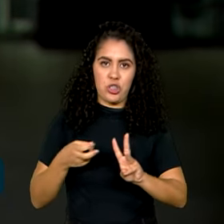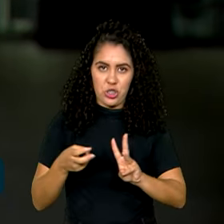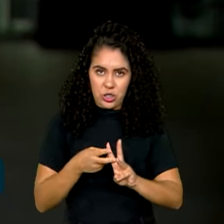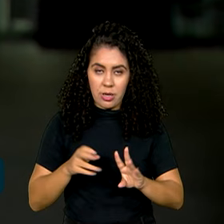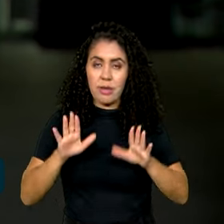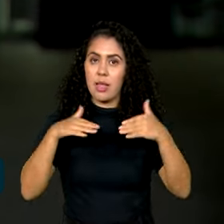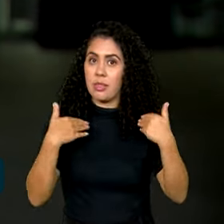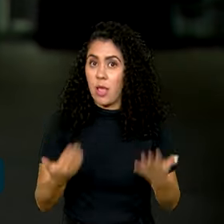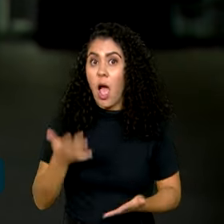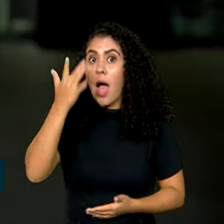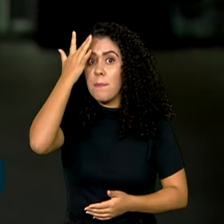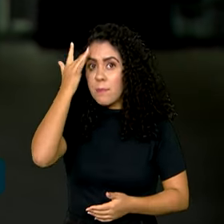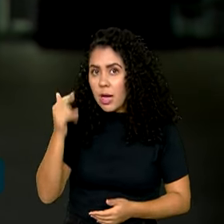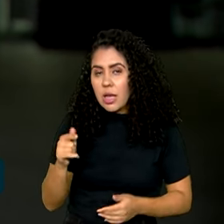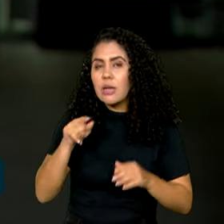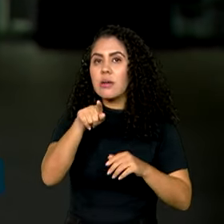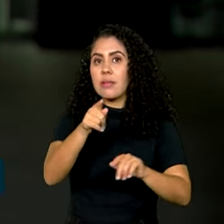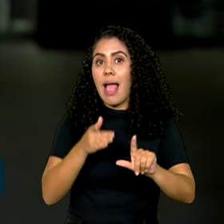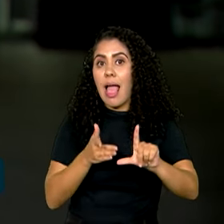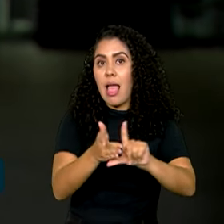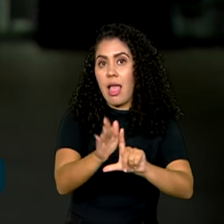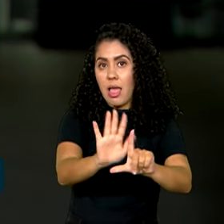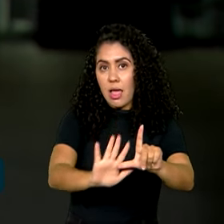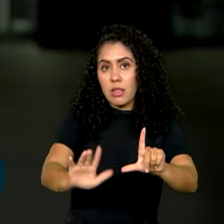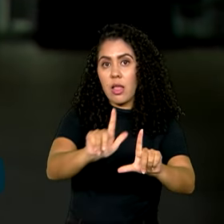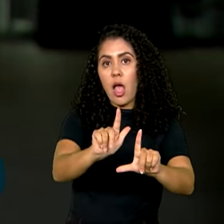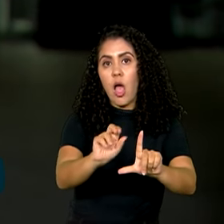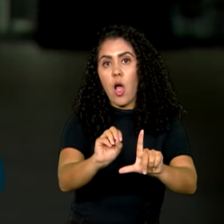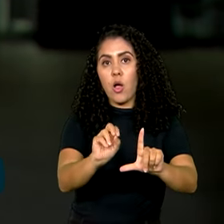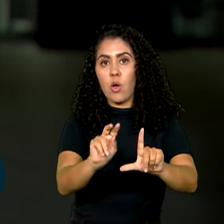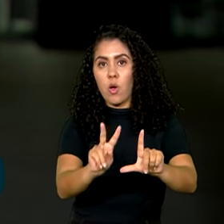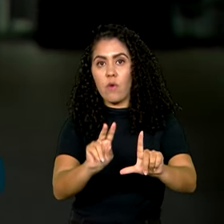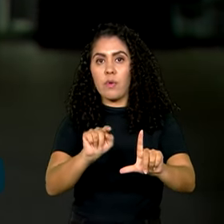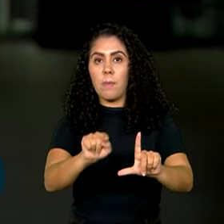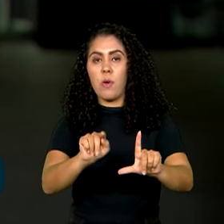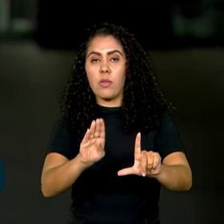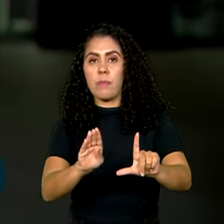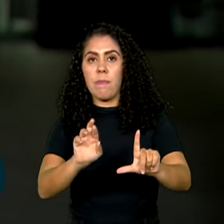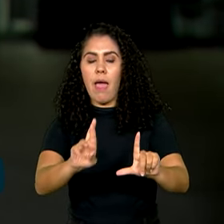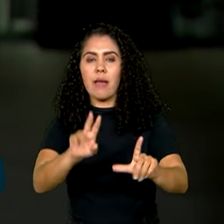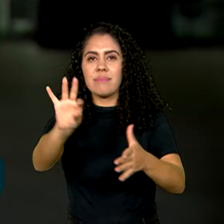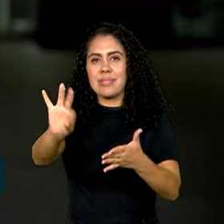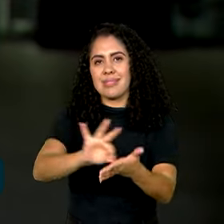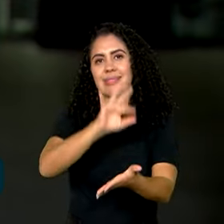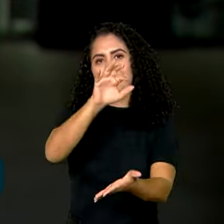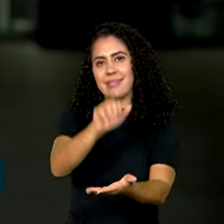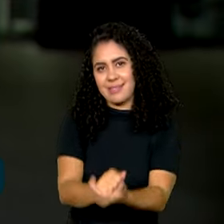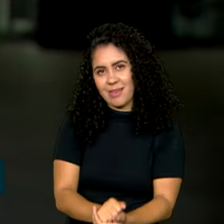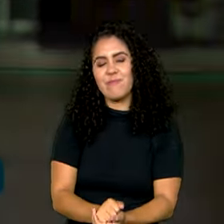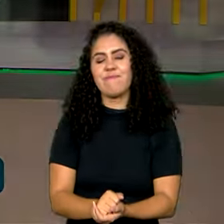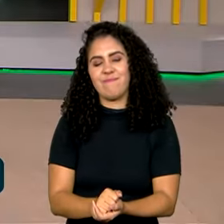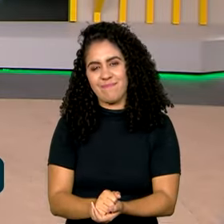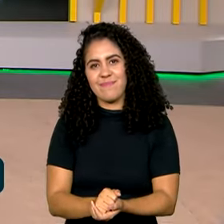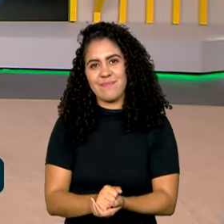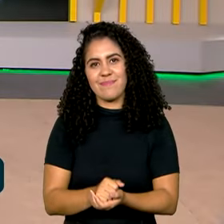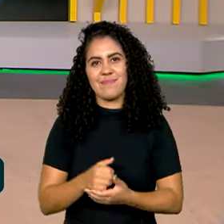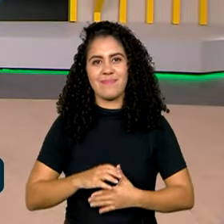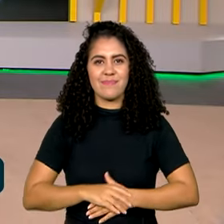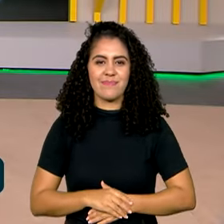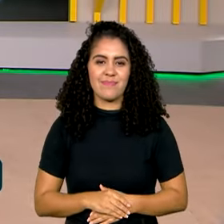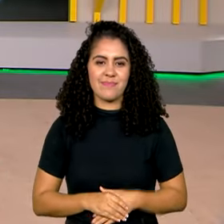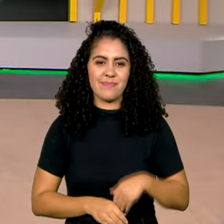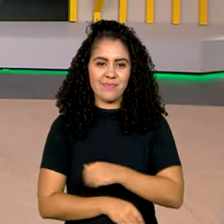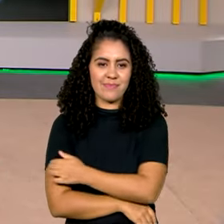amanhã, basta entrar na plataforma gov.br e fazer sua inscrição. Pablo, eu volto com você aí no estúdio.